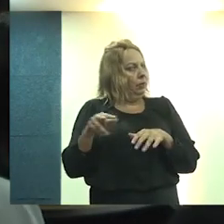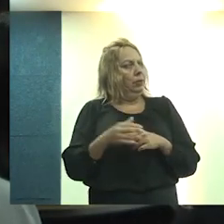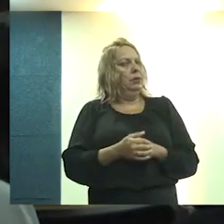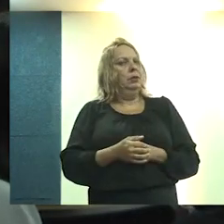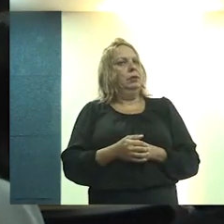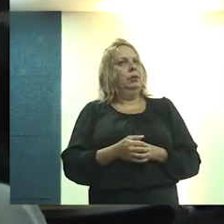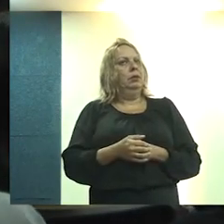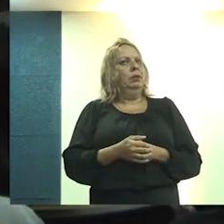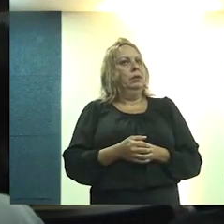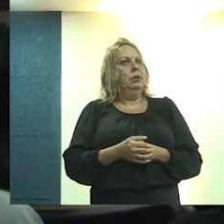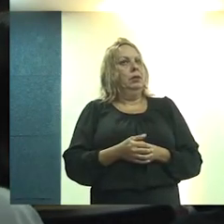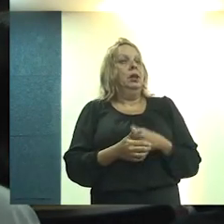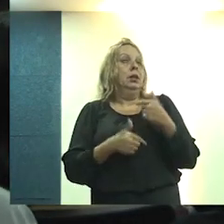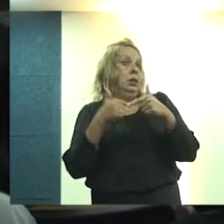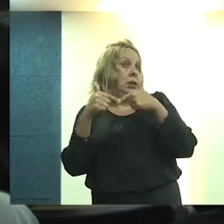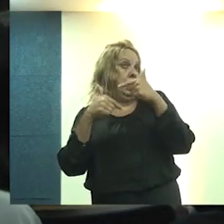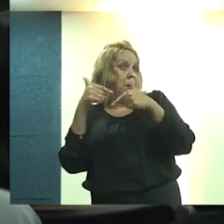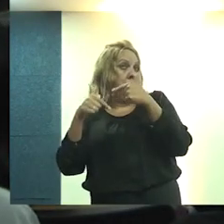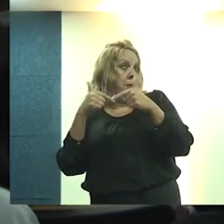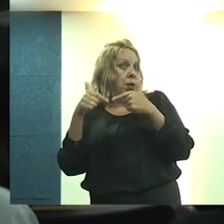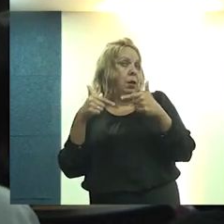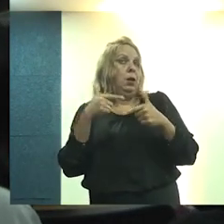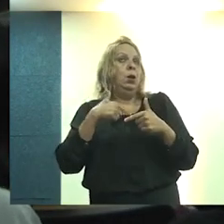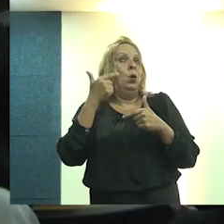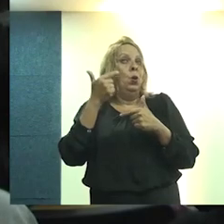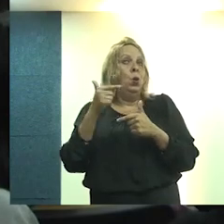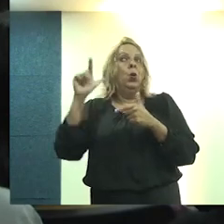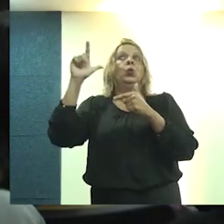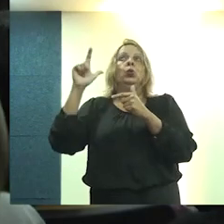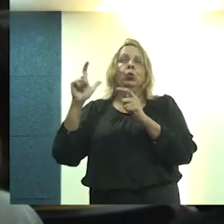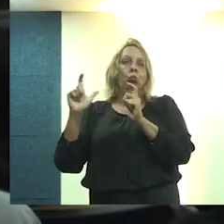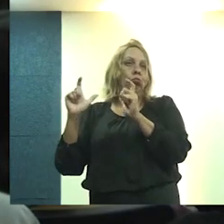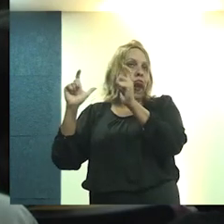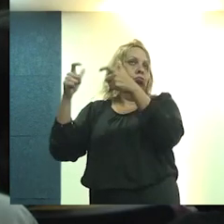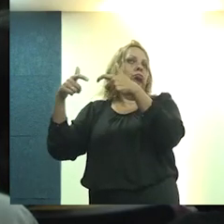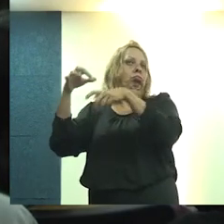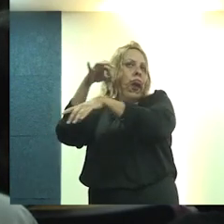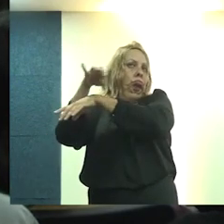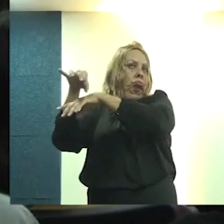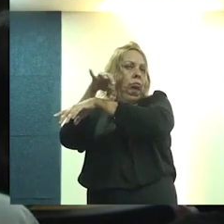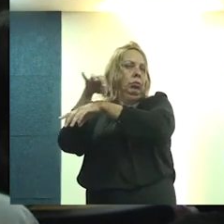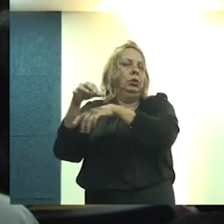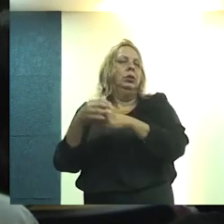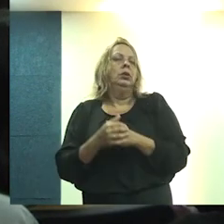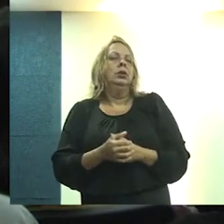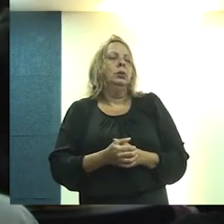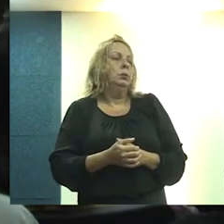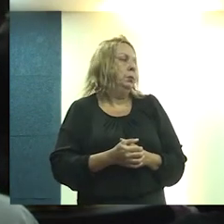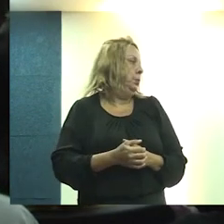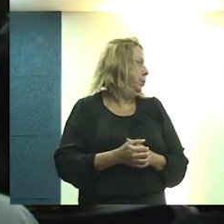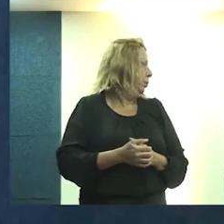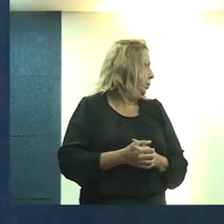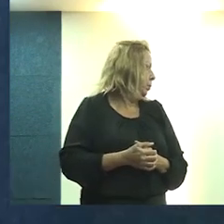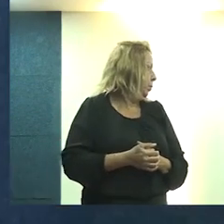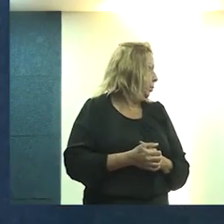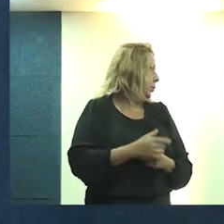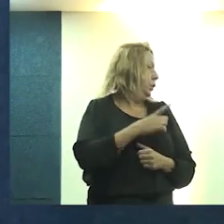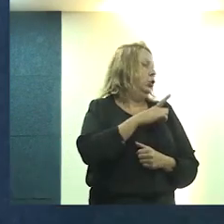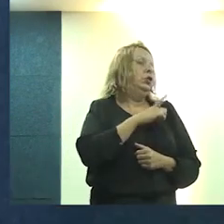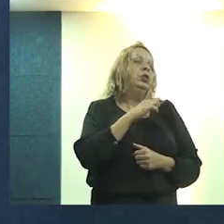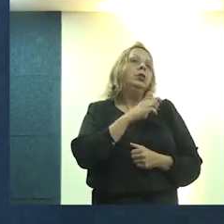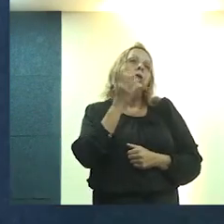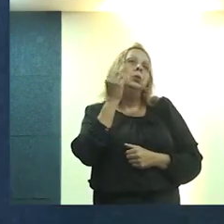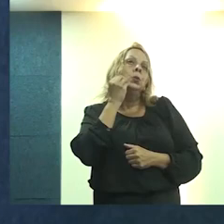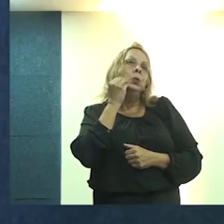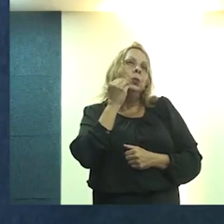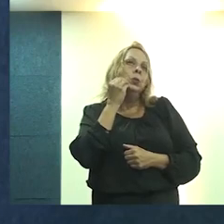apesar de trabalhar em outro nicho de arquitetura, porque tive a